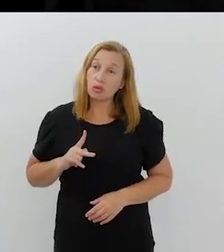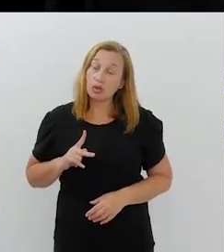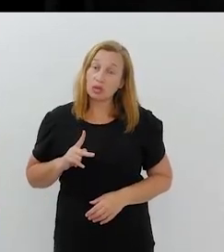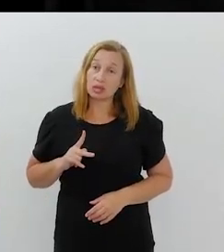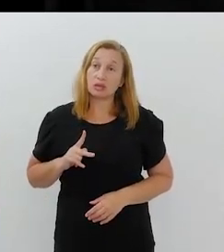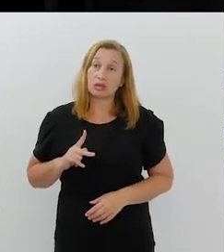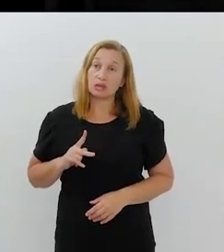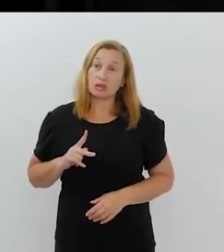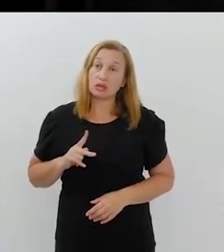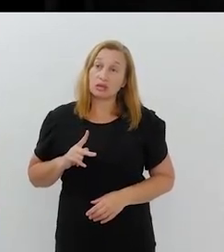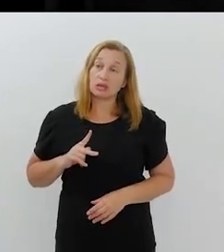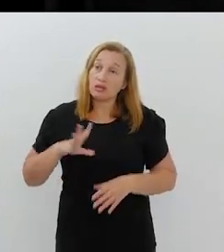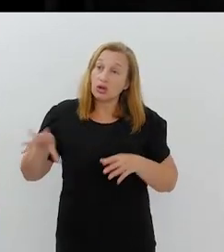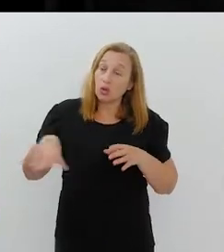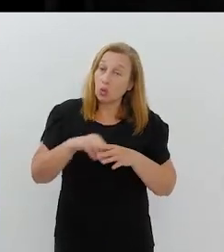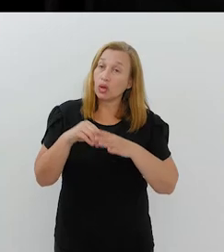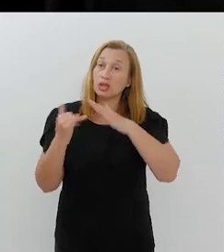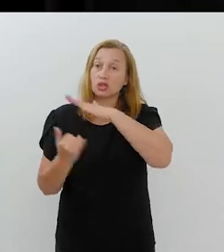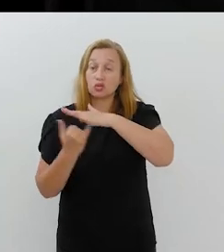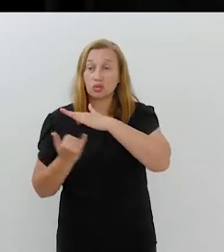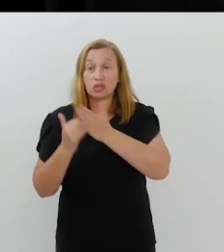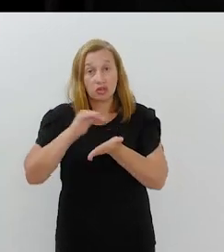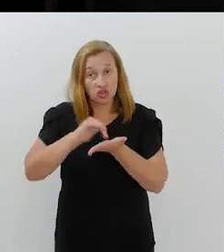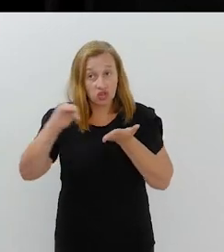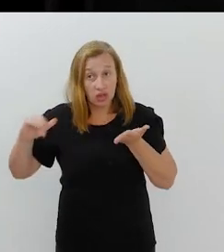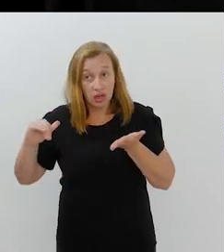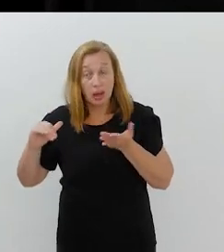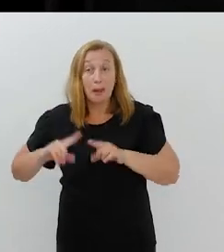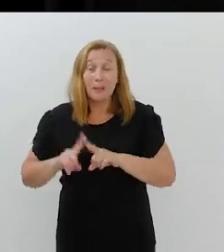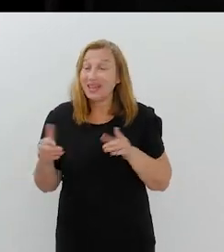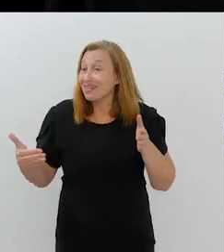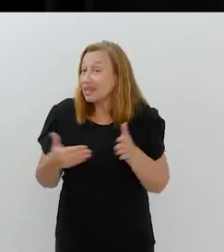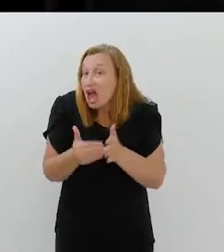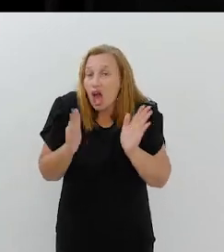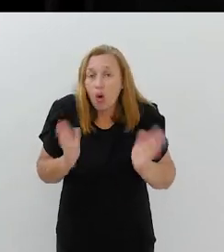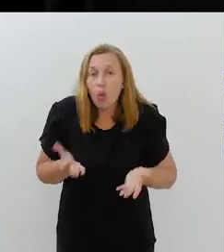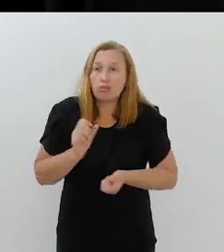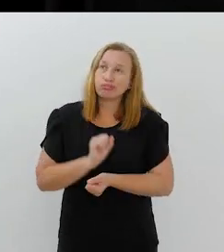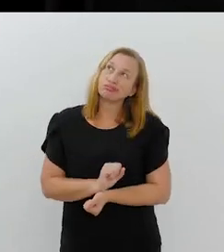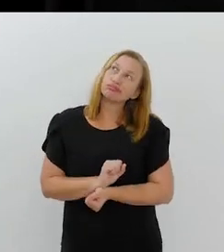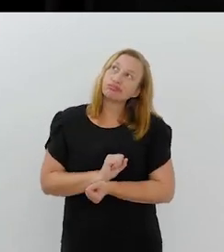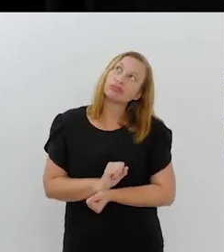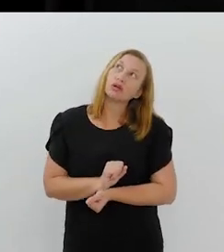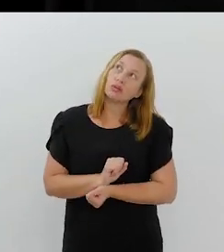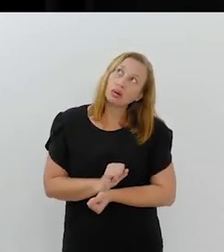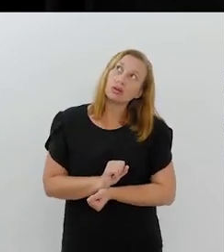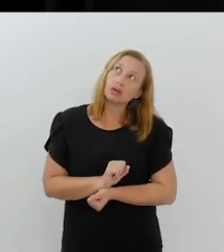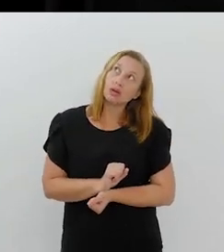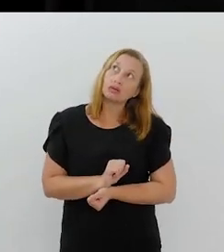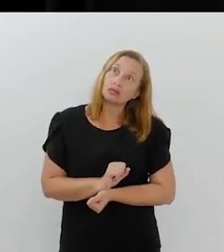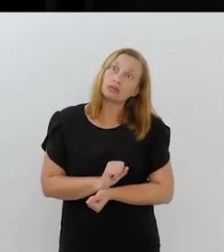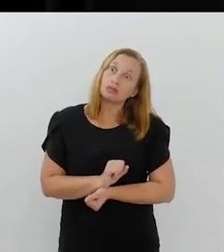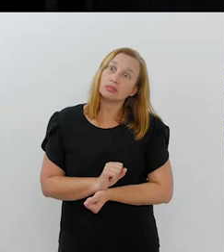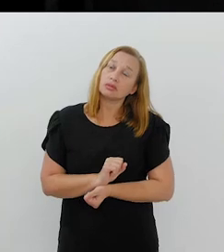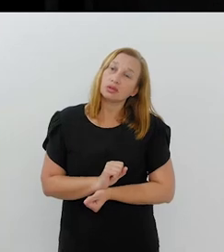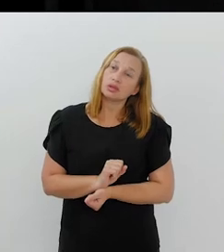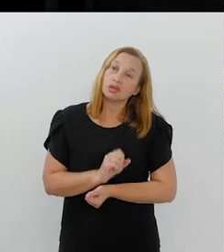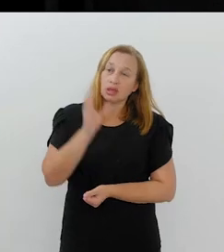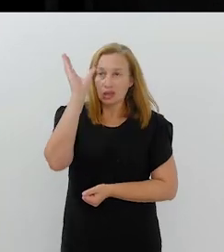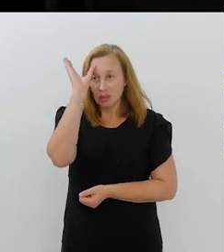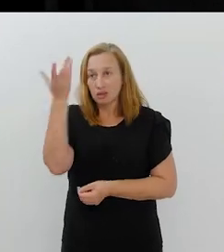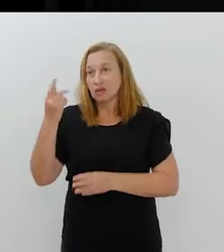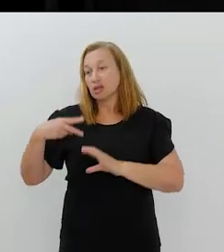estava no quadro das instituições, e aí foi retirada. Mas, até agora, a gente está esperando que seja